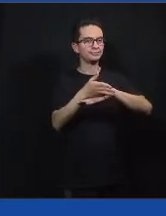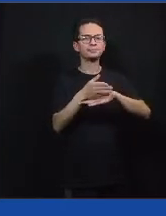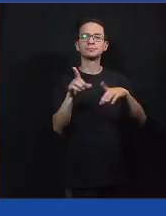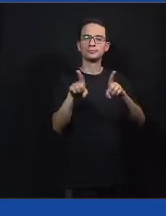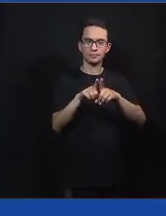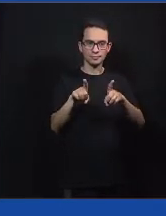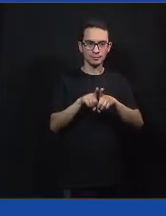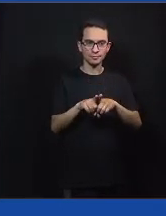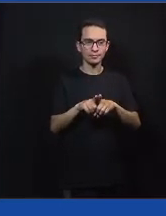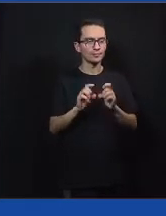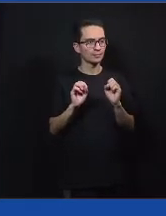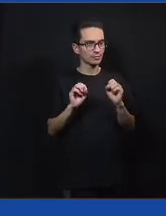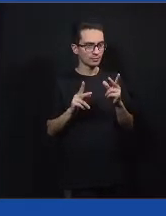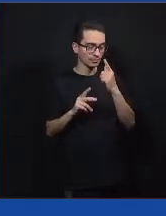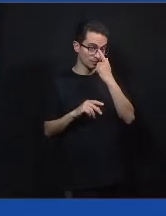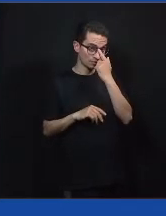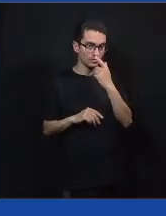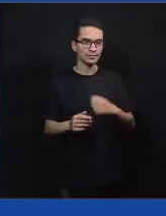responsa?